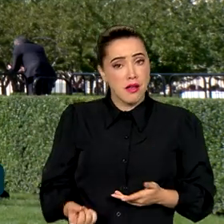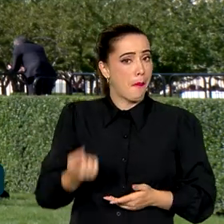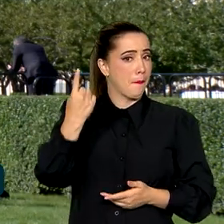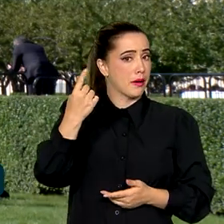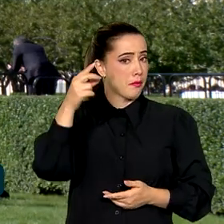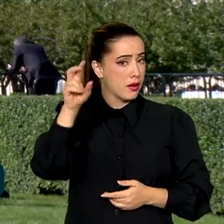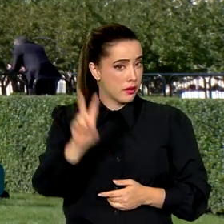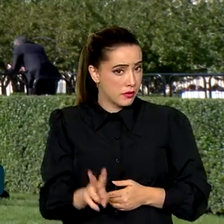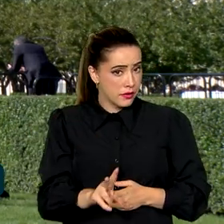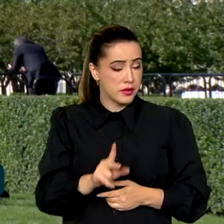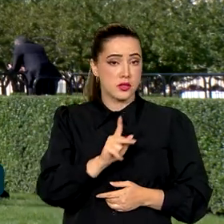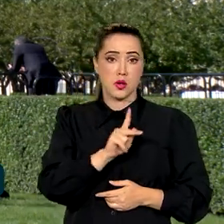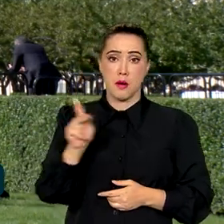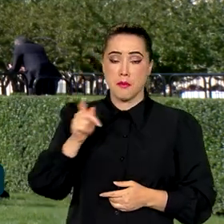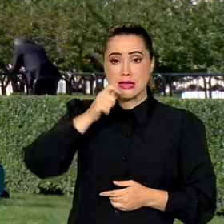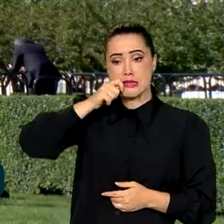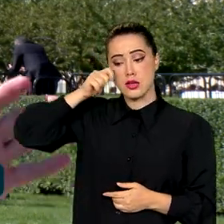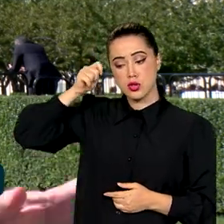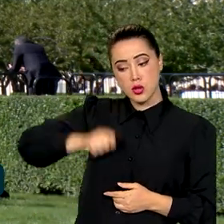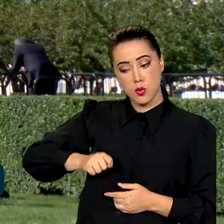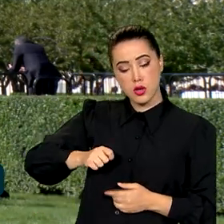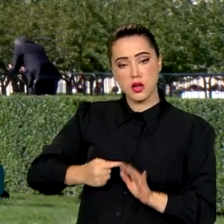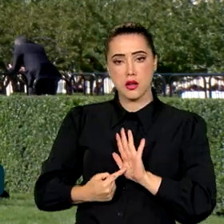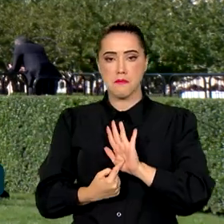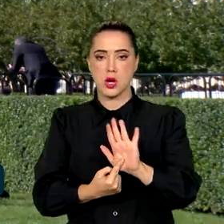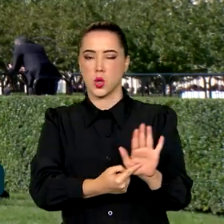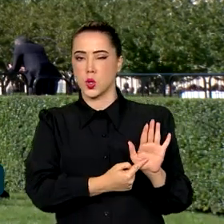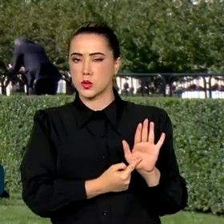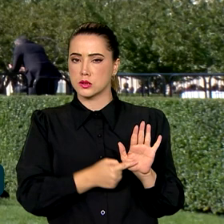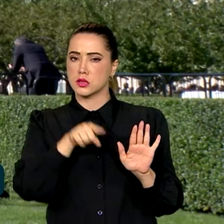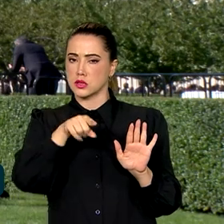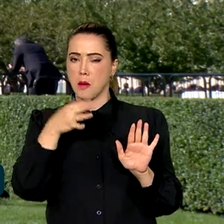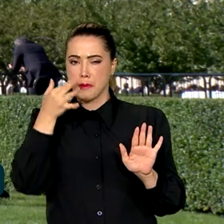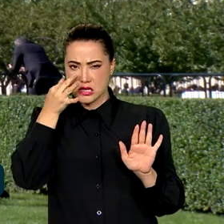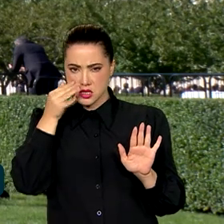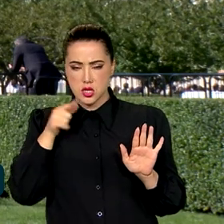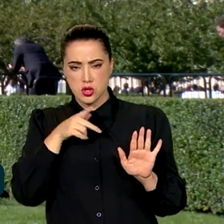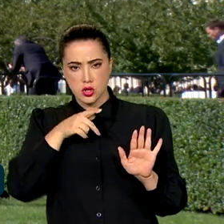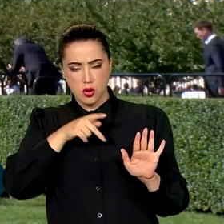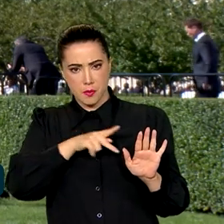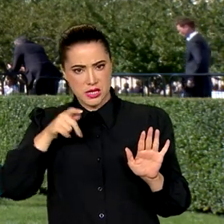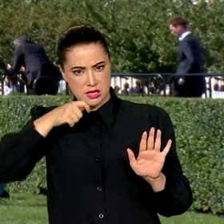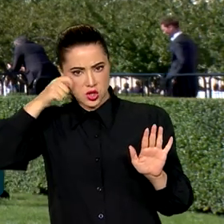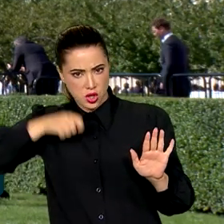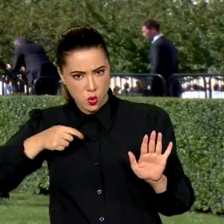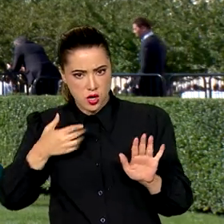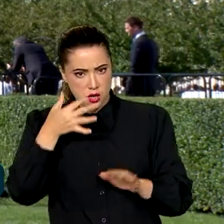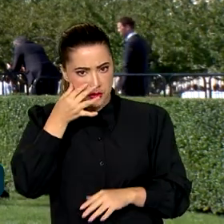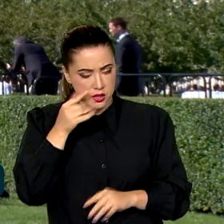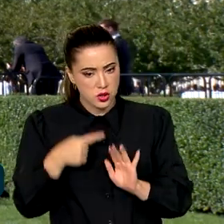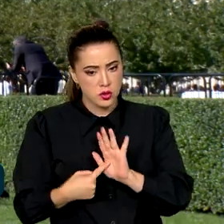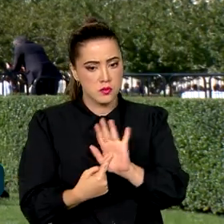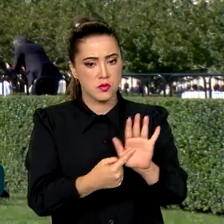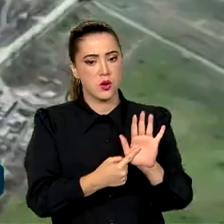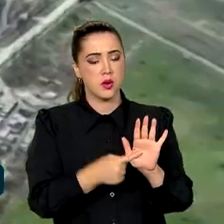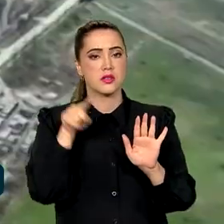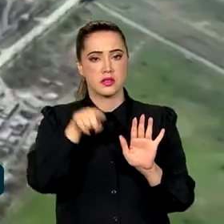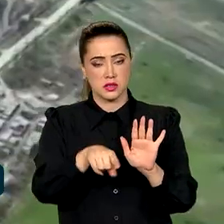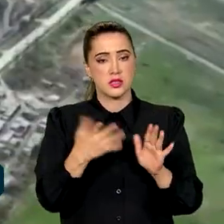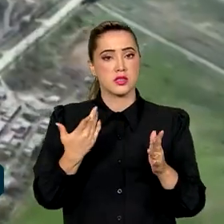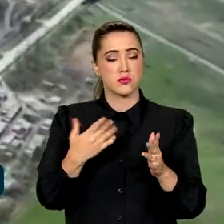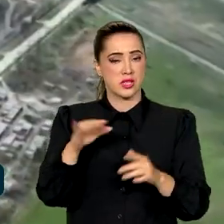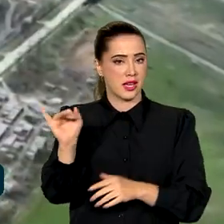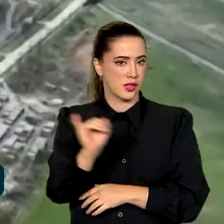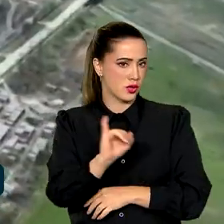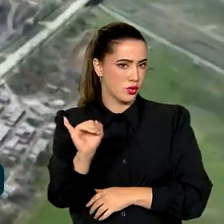primeira vez, do presidente da Ucrânia, reflita, de certa maneira, um dos maiores fracassos da história dessa instituição. A